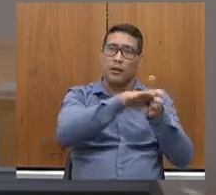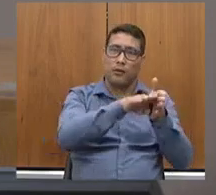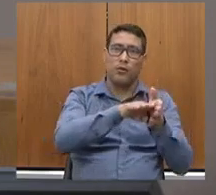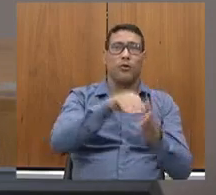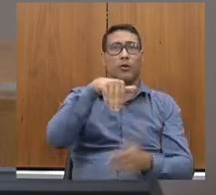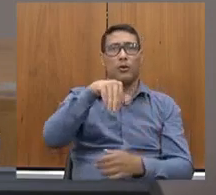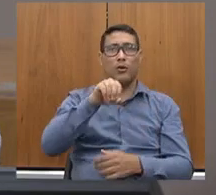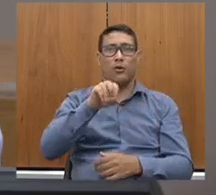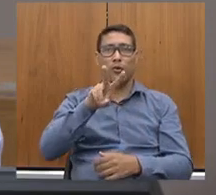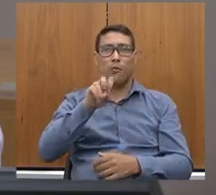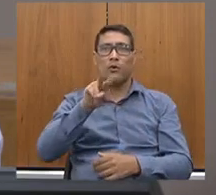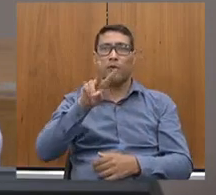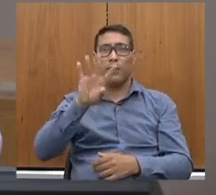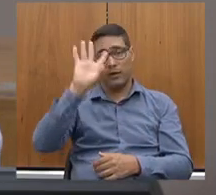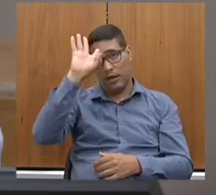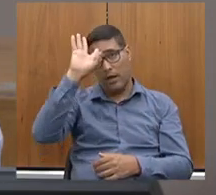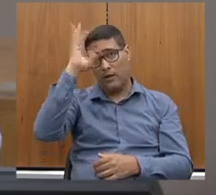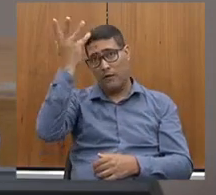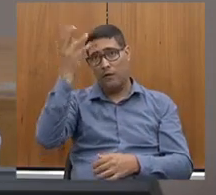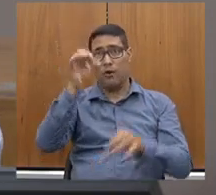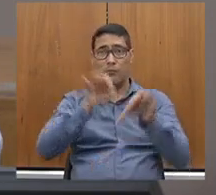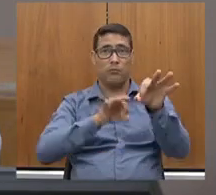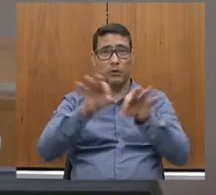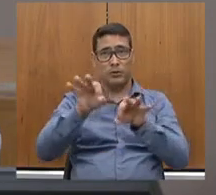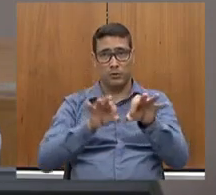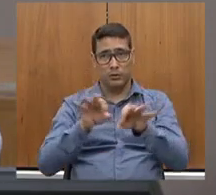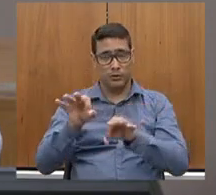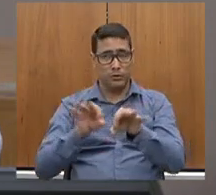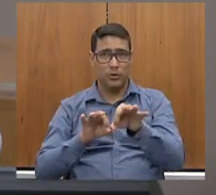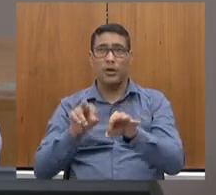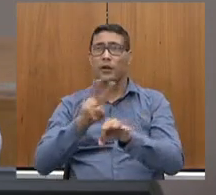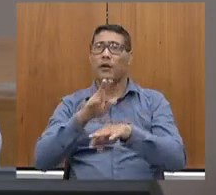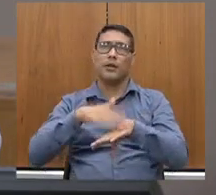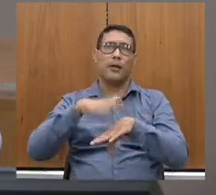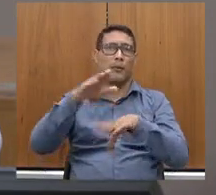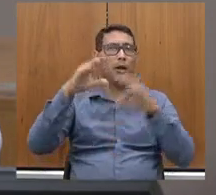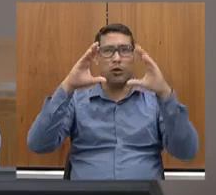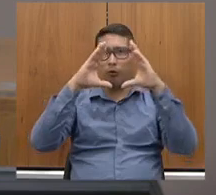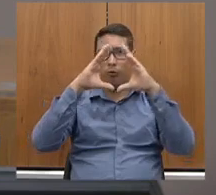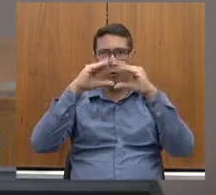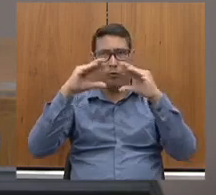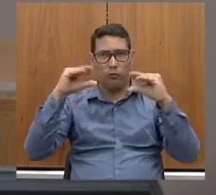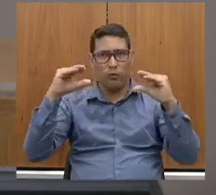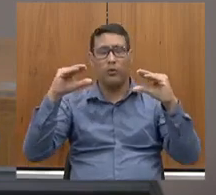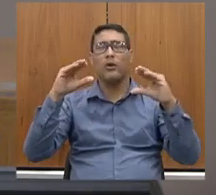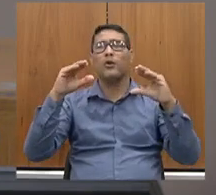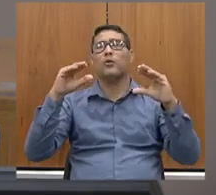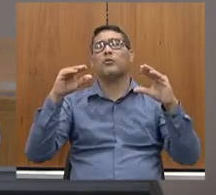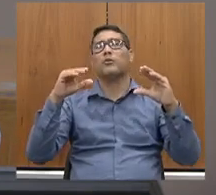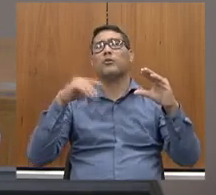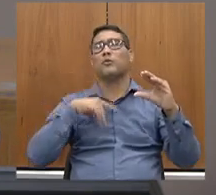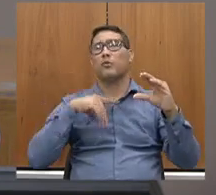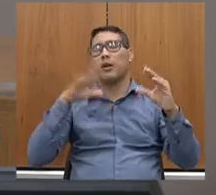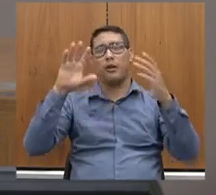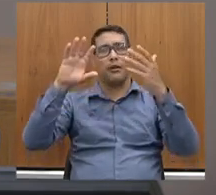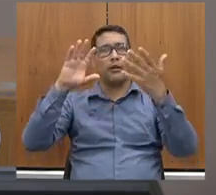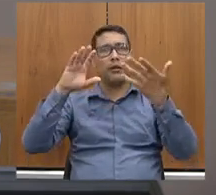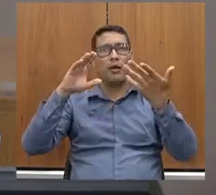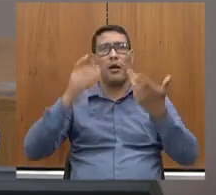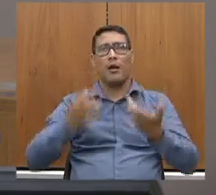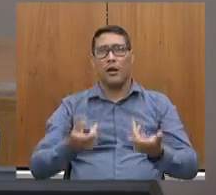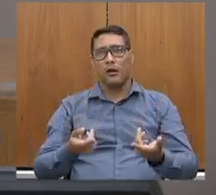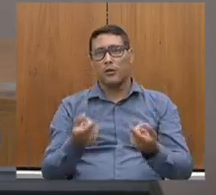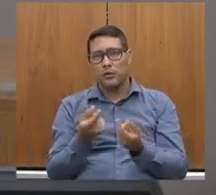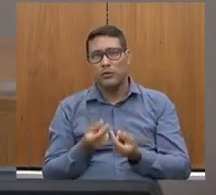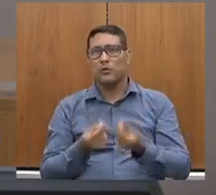reformas dessas estações se iniciam. Isso vai trazer mais conforto, em paralelo às renegociações que a gente tem